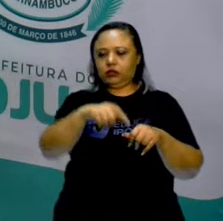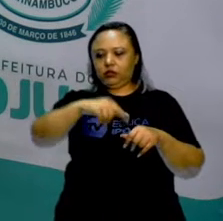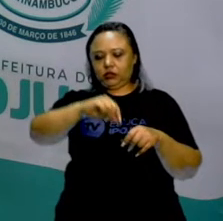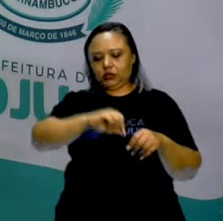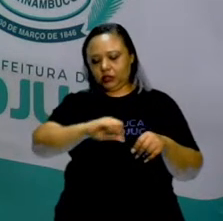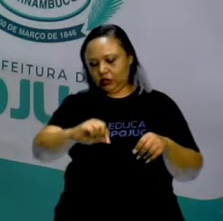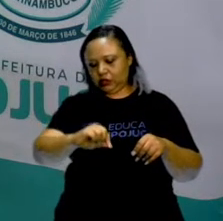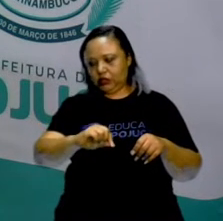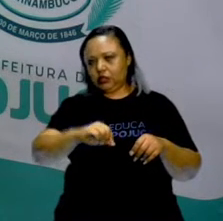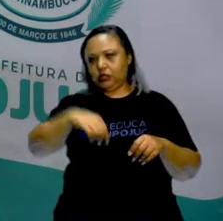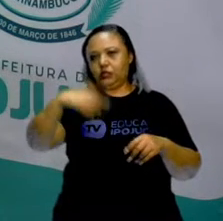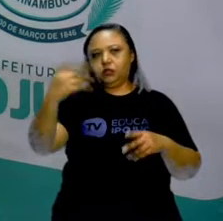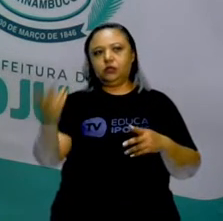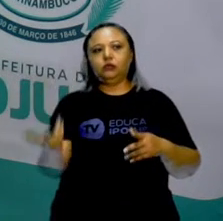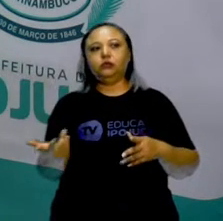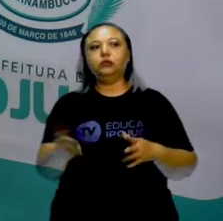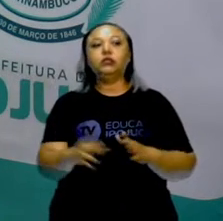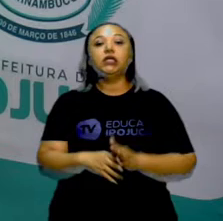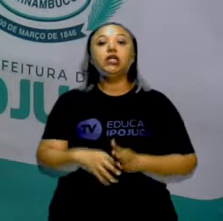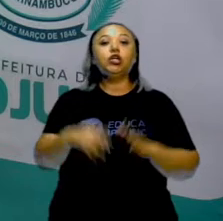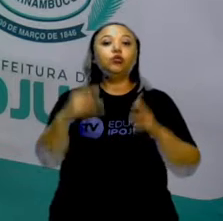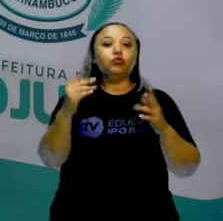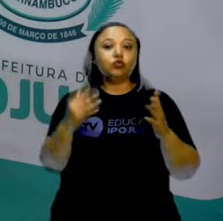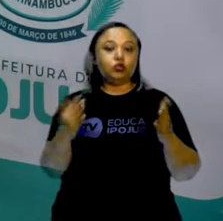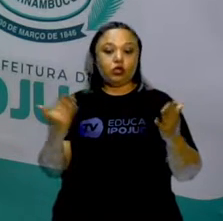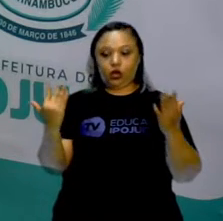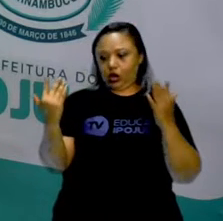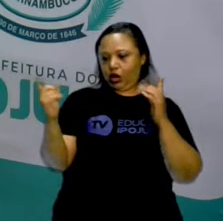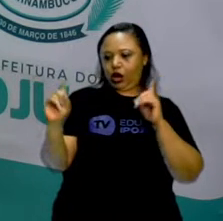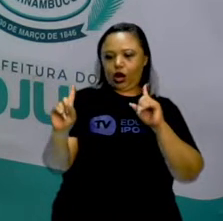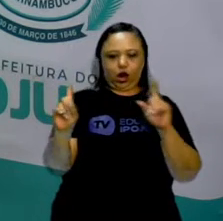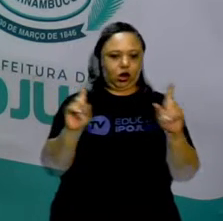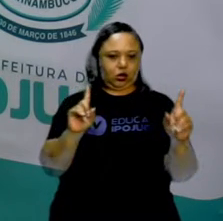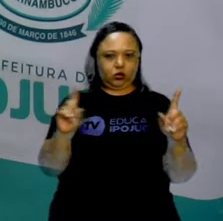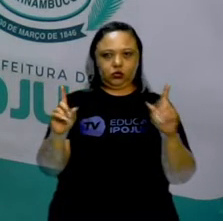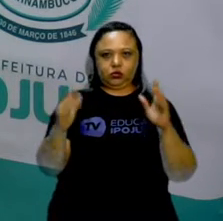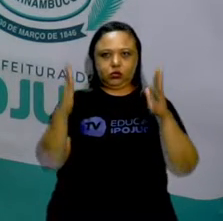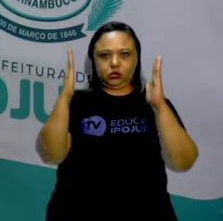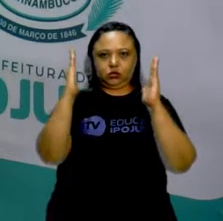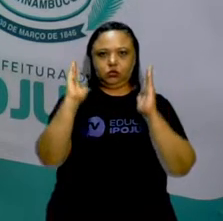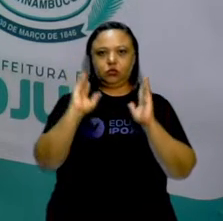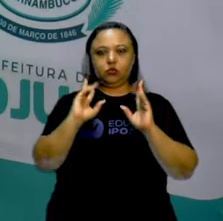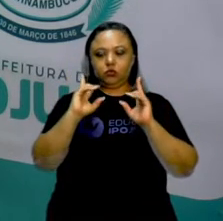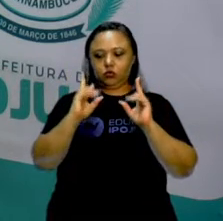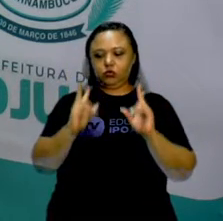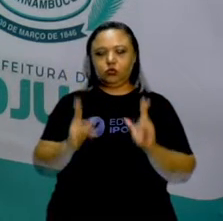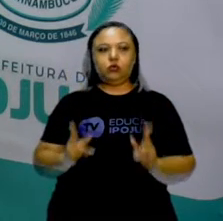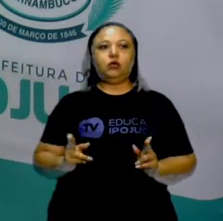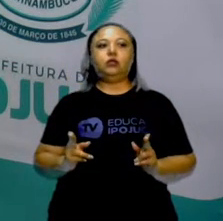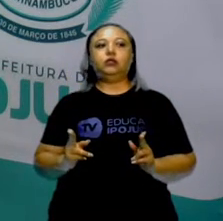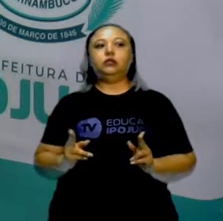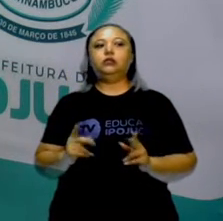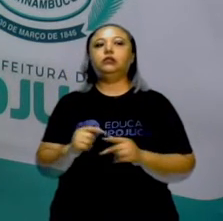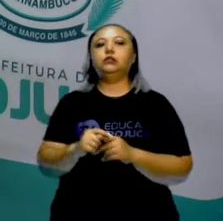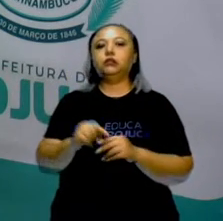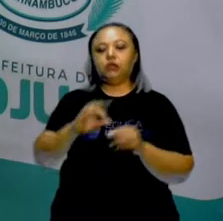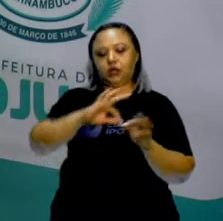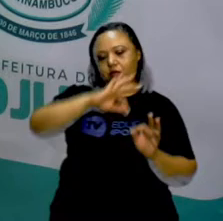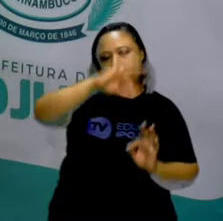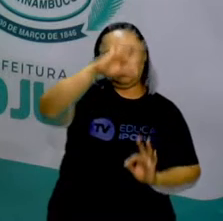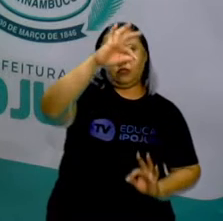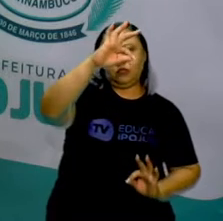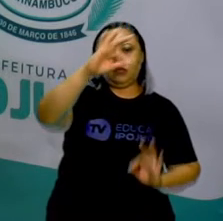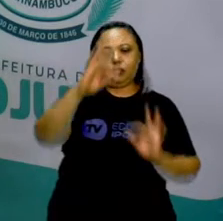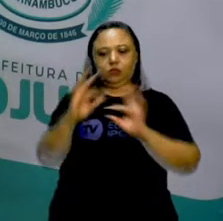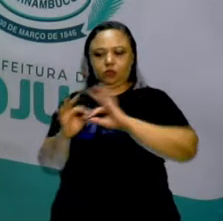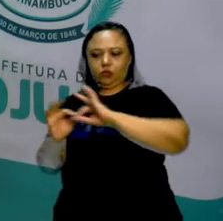podem ser iguais ou não. Tem propriedades que são comuns. Está certo? E aí, quando elas